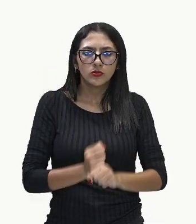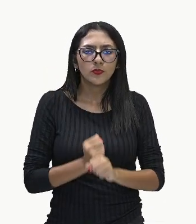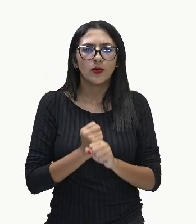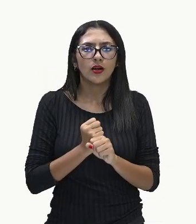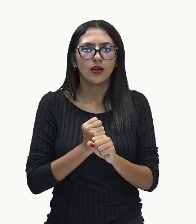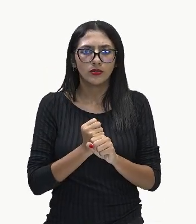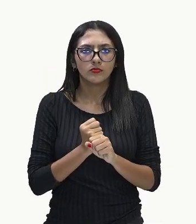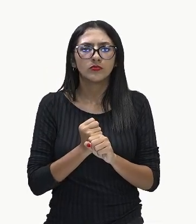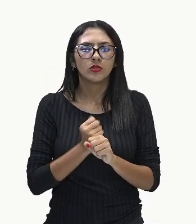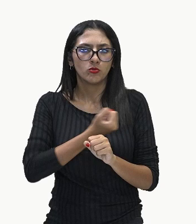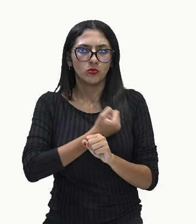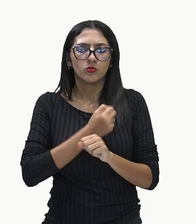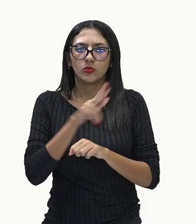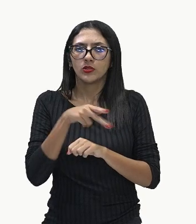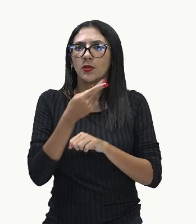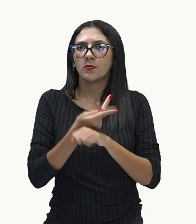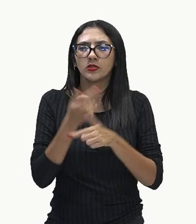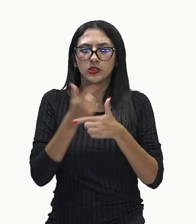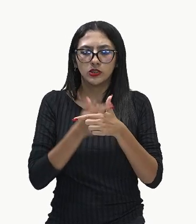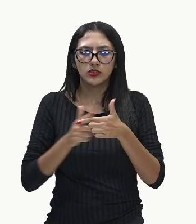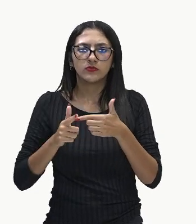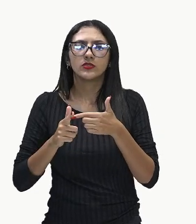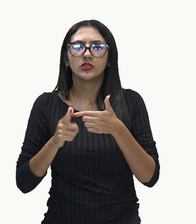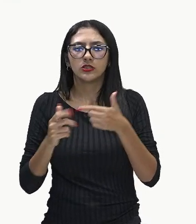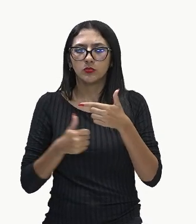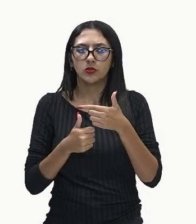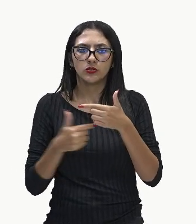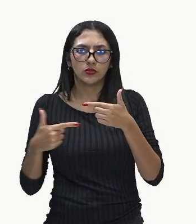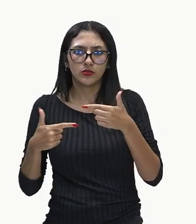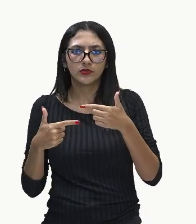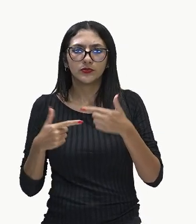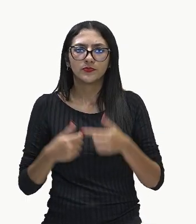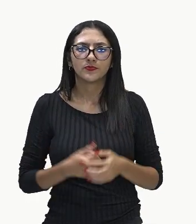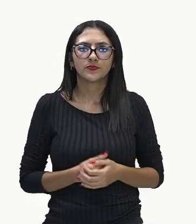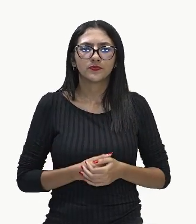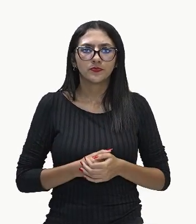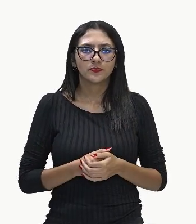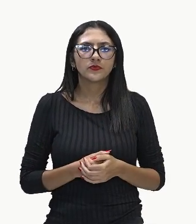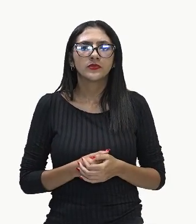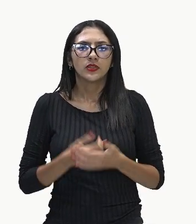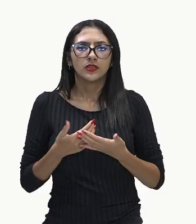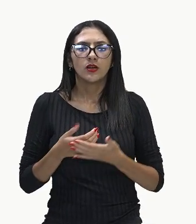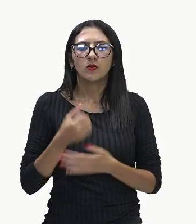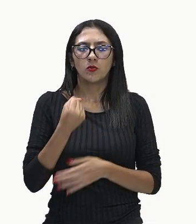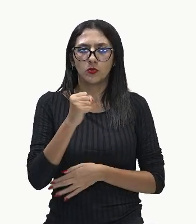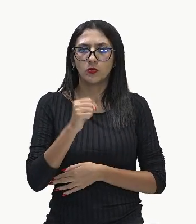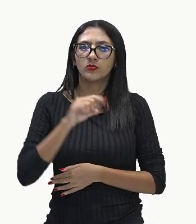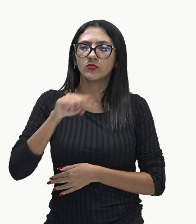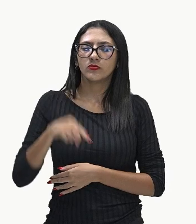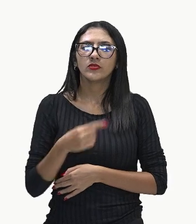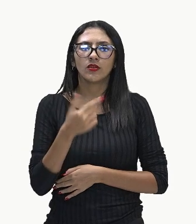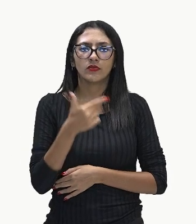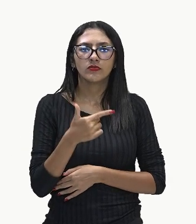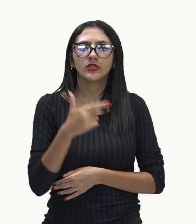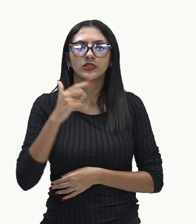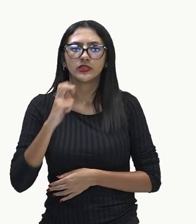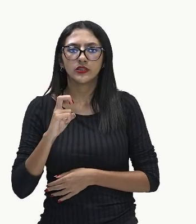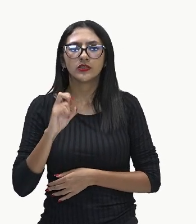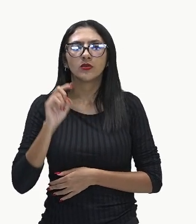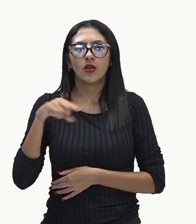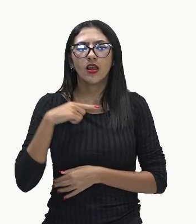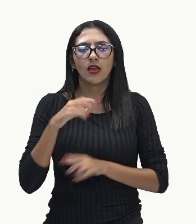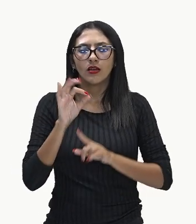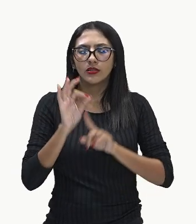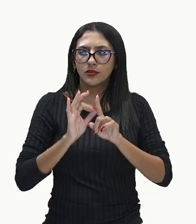dividir por 12, somando tudo e dividindo por 12, 8,25, então, a nossa temperatura média é